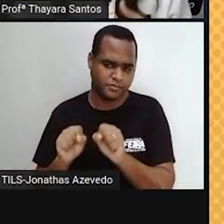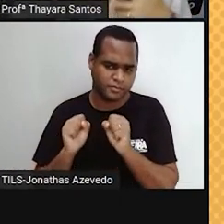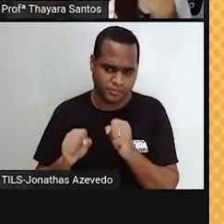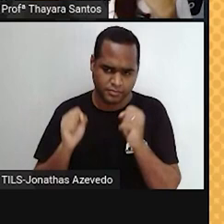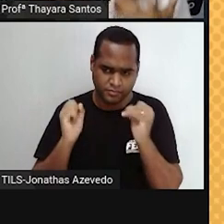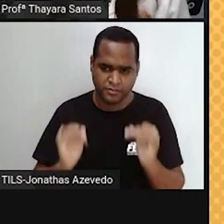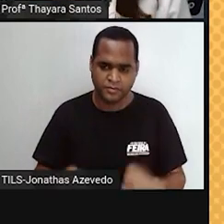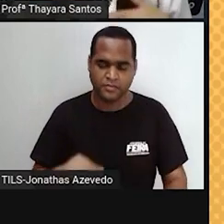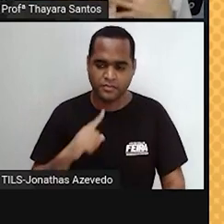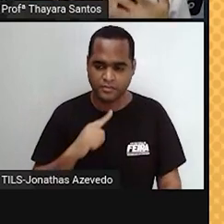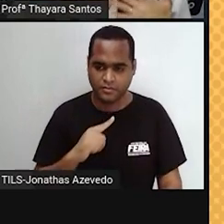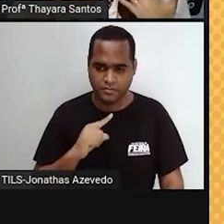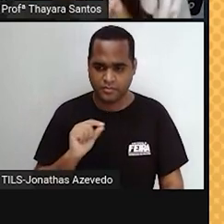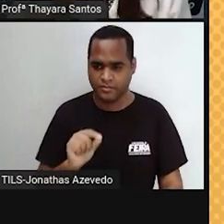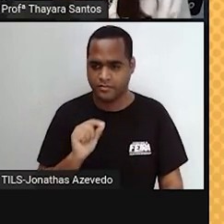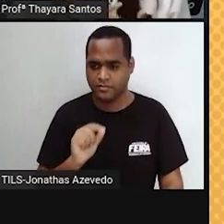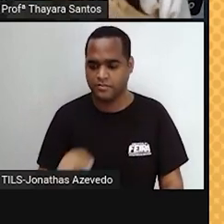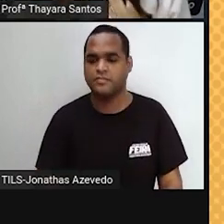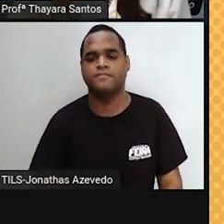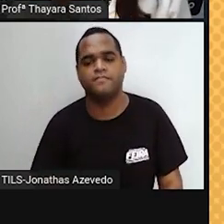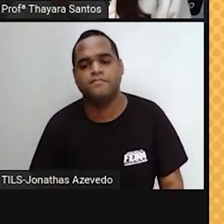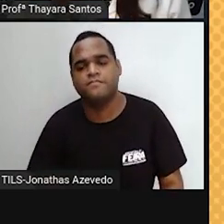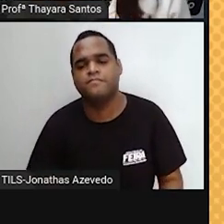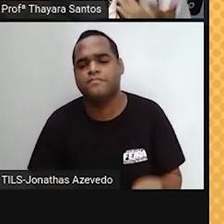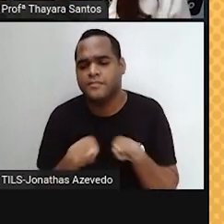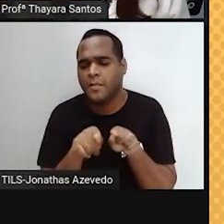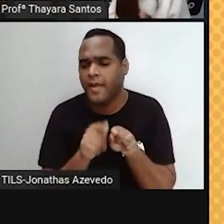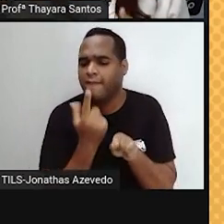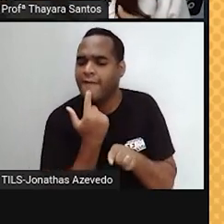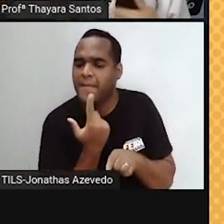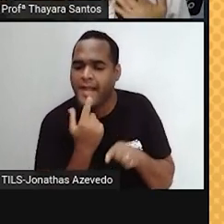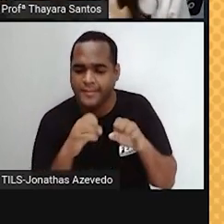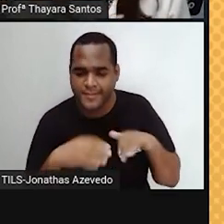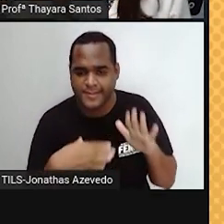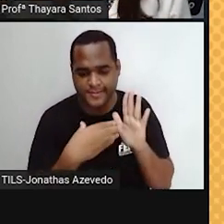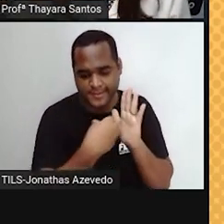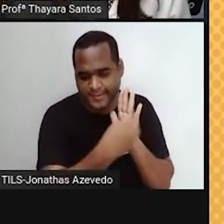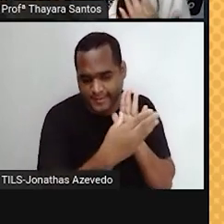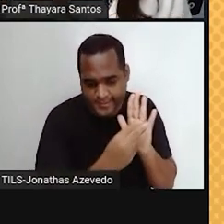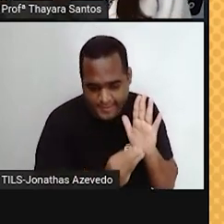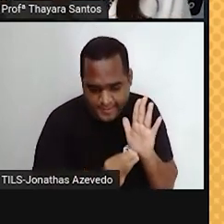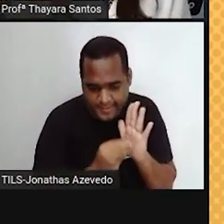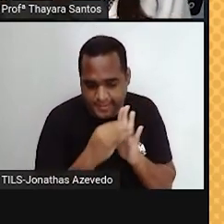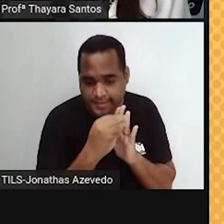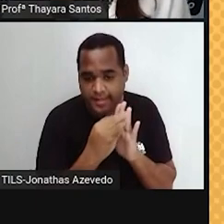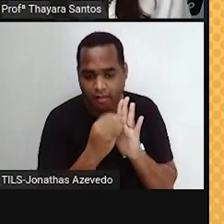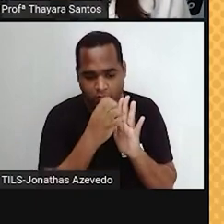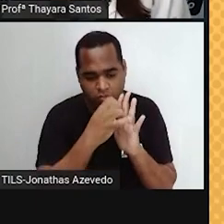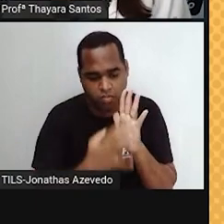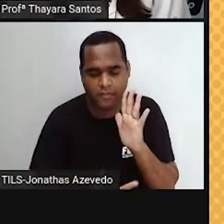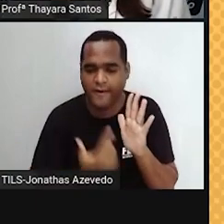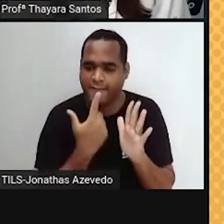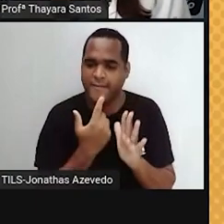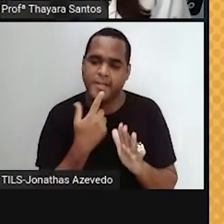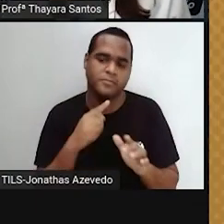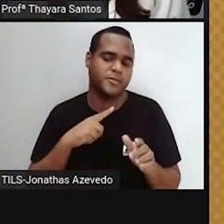também que a menstruação é eliminada, né? Essa discamação do endométrio é eliminada.